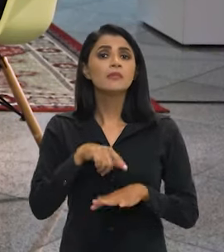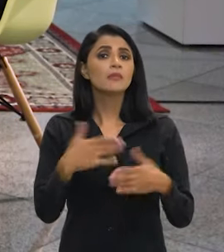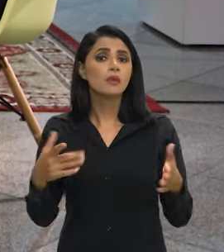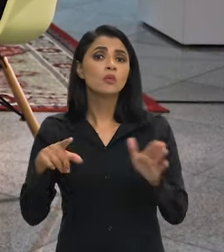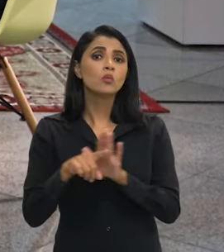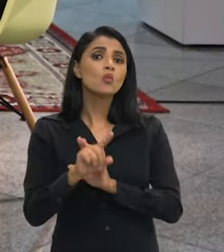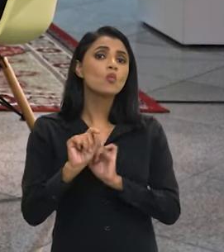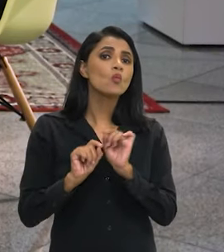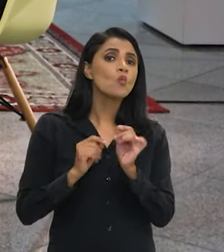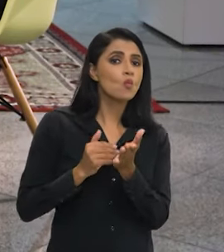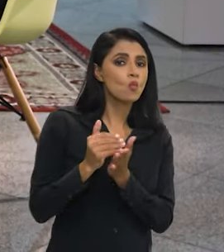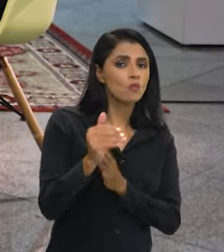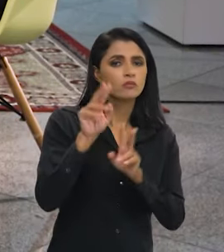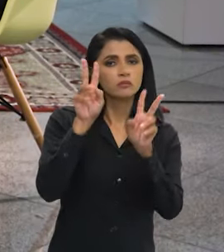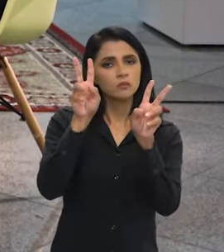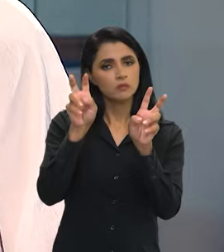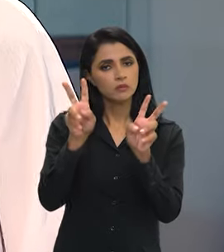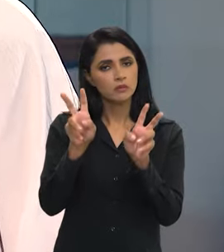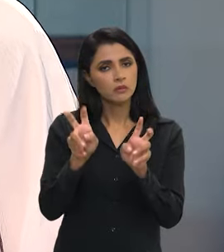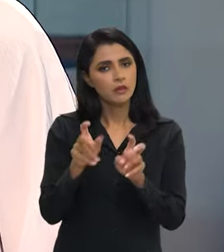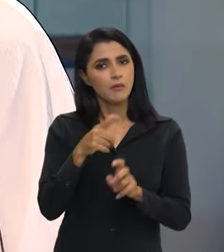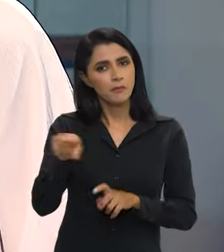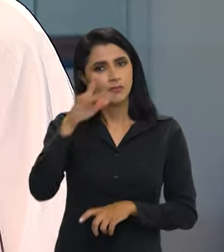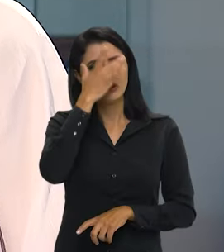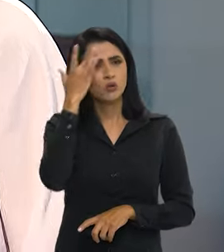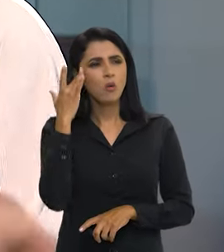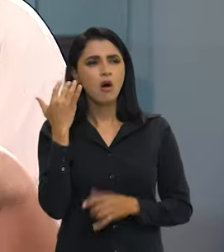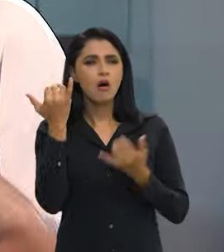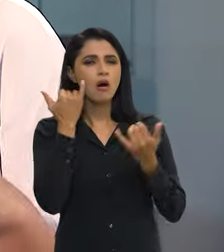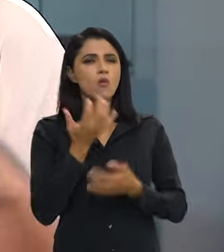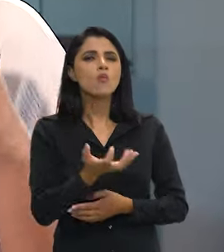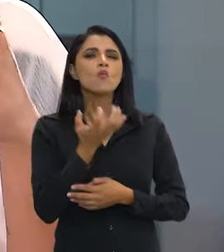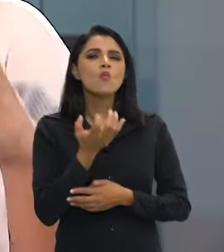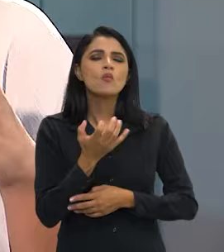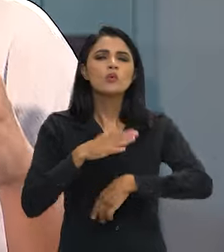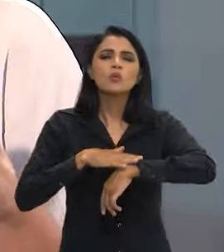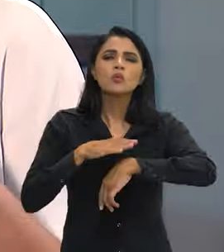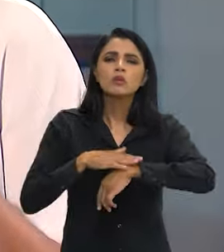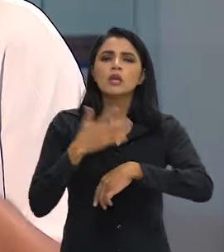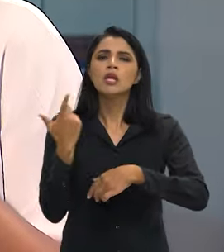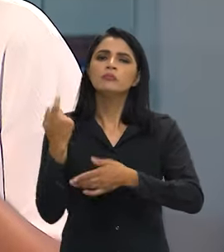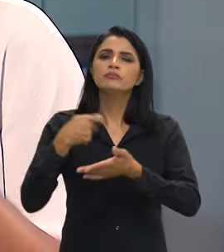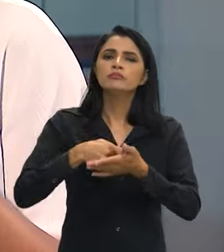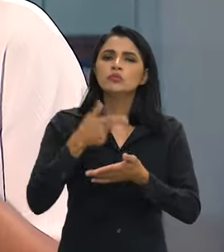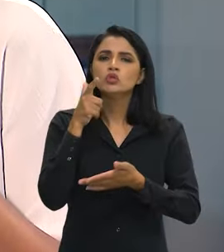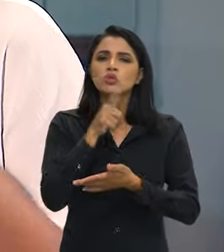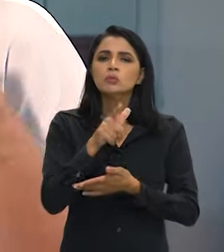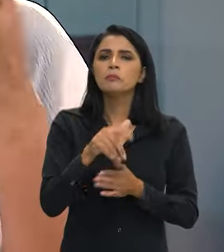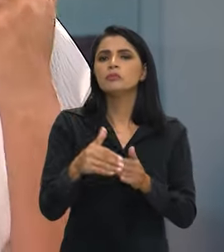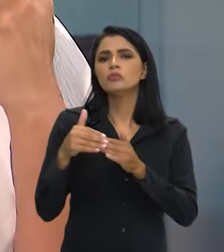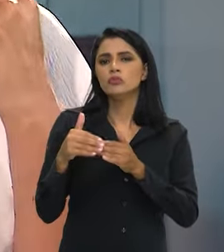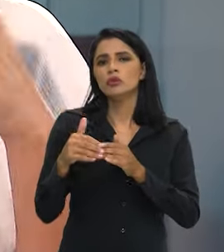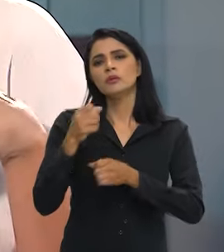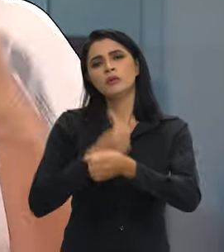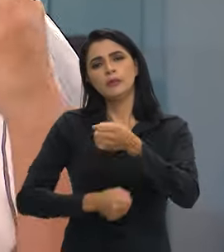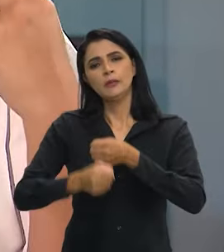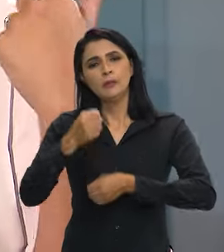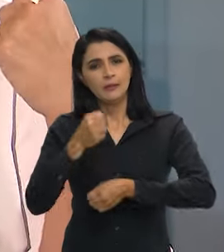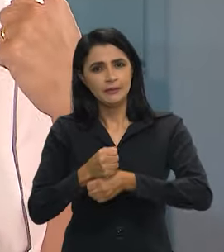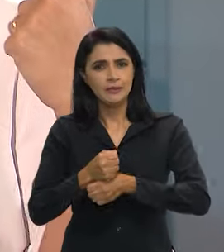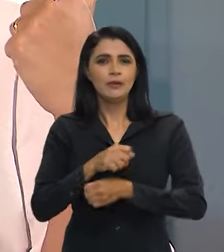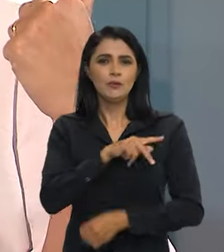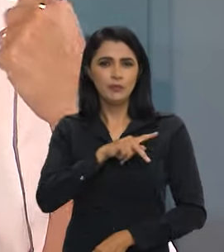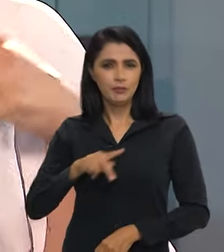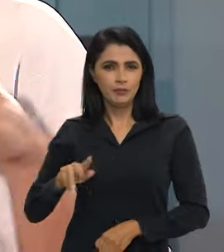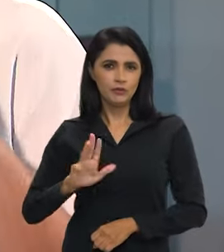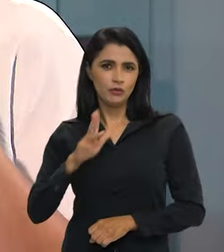Bom, presidente, a gente vai começar então com um assunto que o povo quer saber, né? Tempo médio de concessão de benefícios. Ano passado, quando o